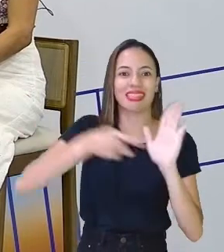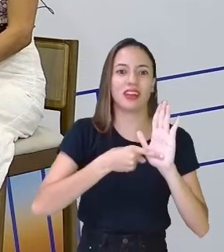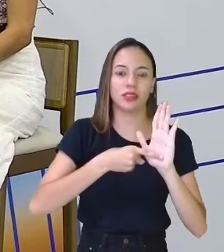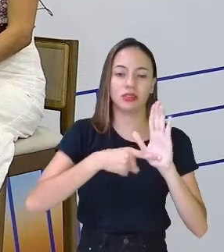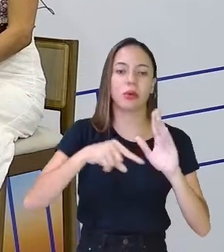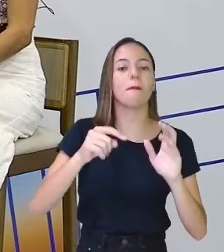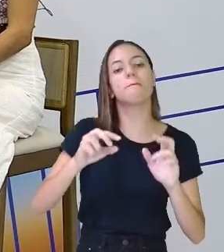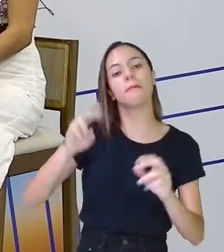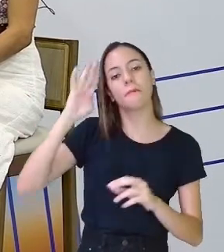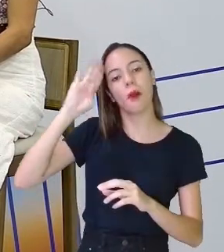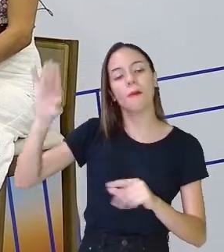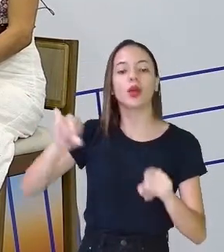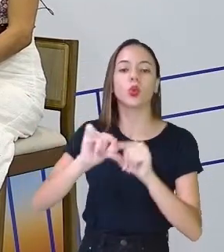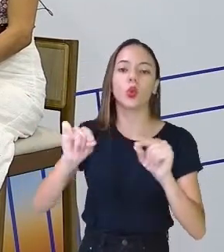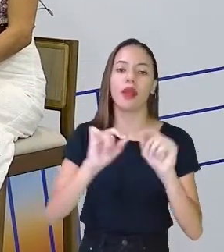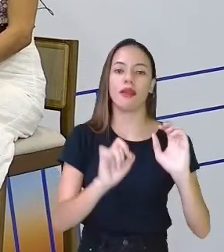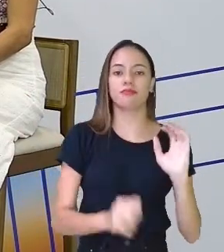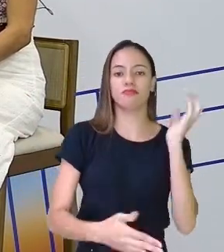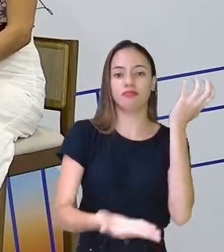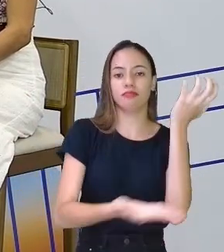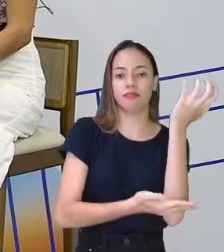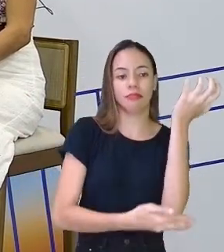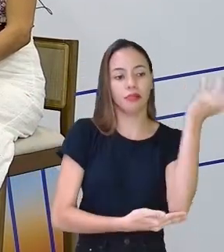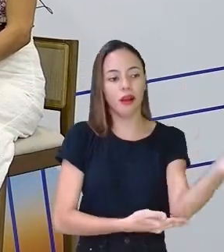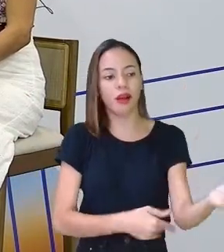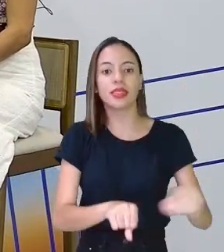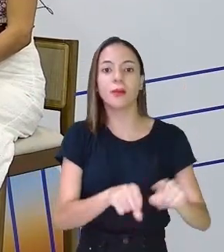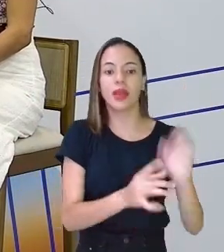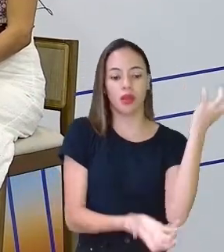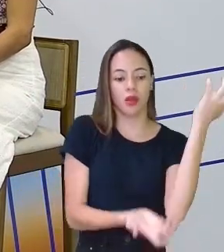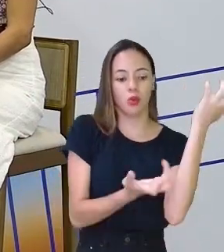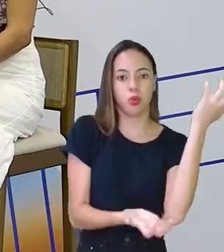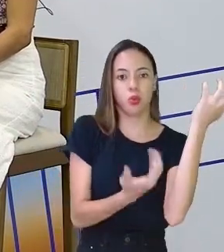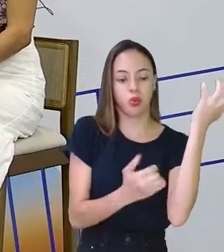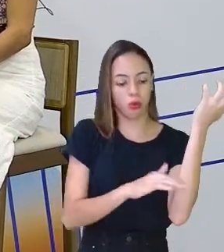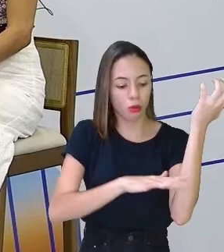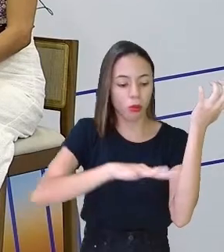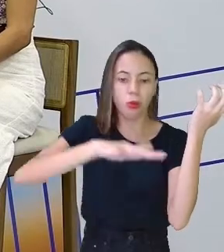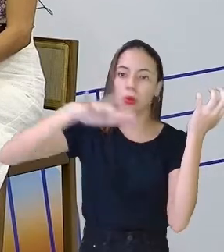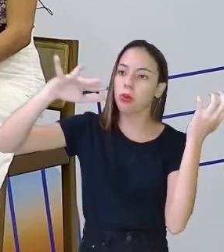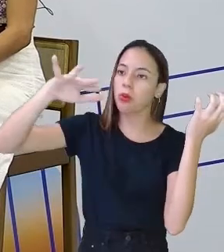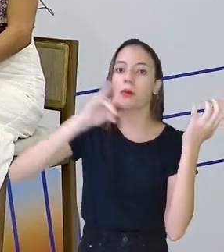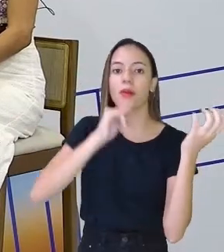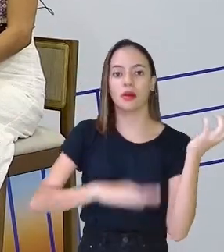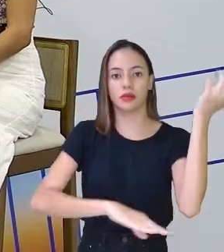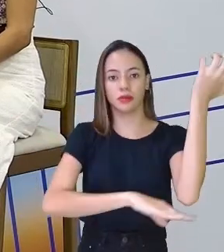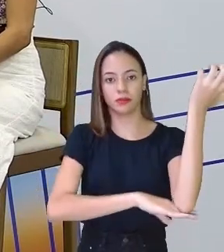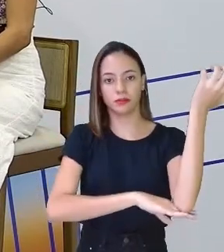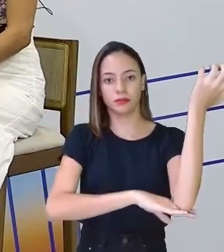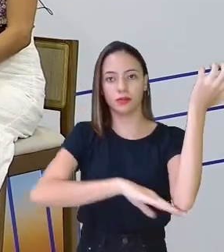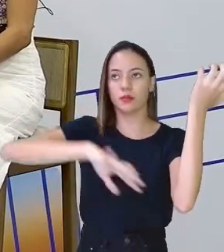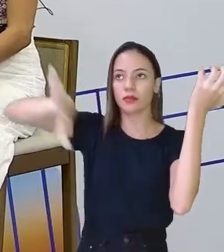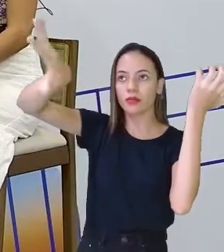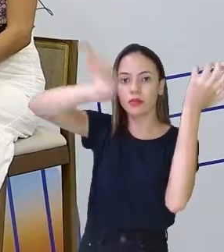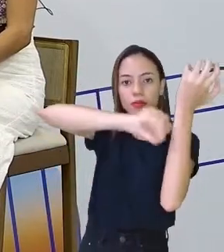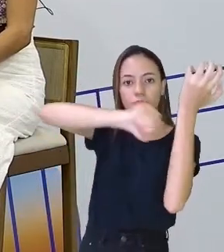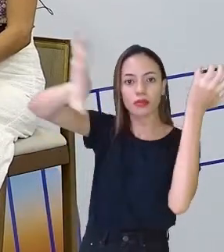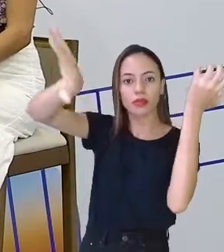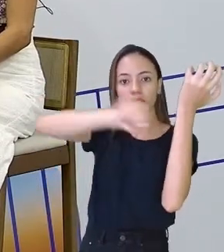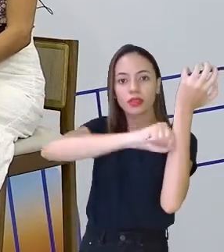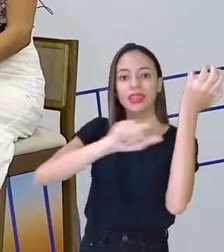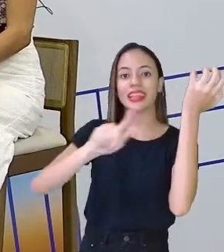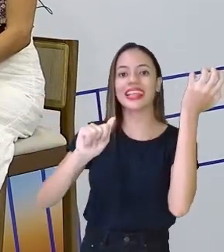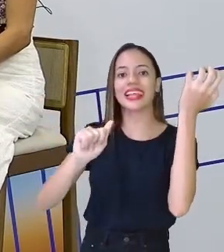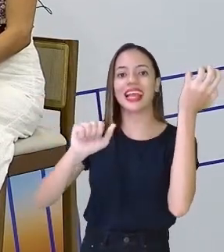queimadas, professora. Então, imaginem, a árvore absorve o gás carbônico e